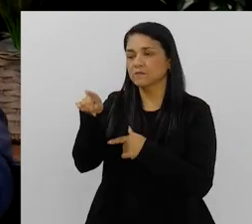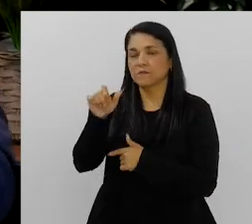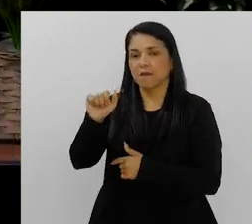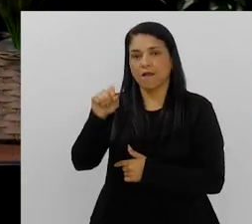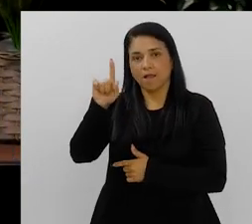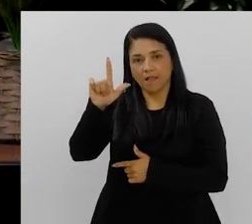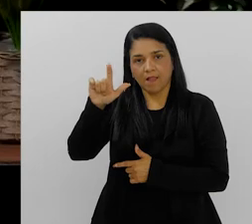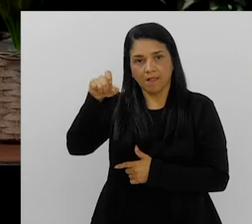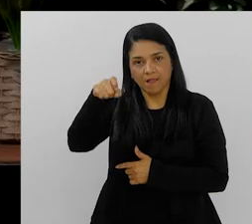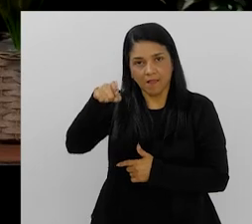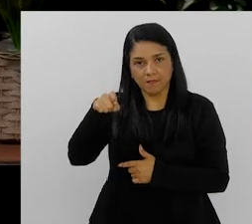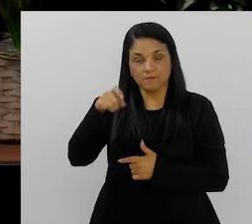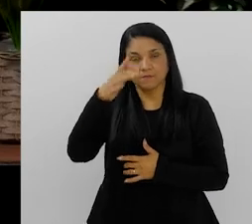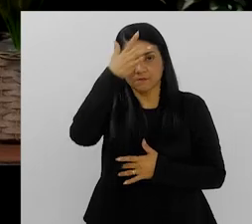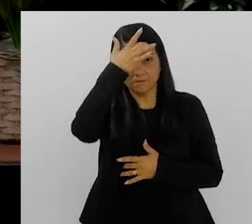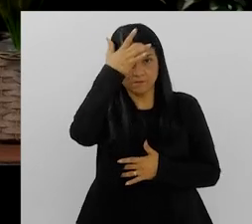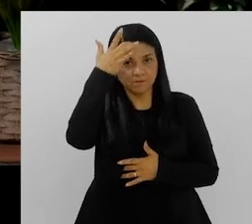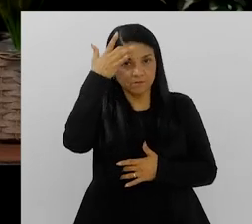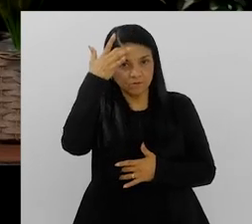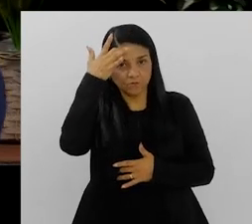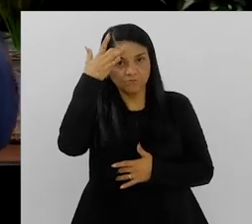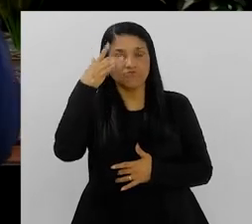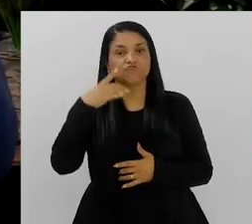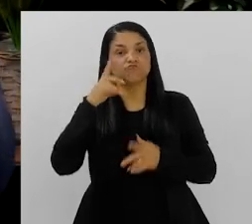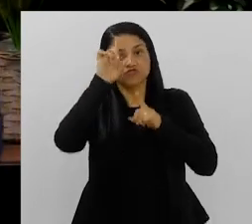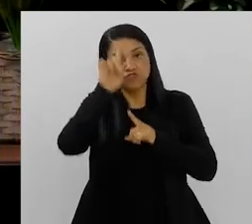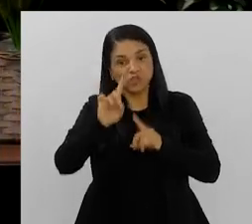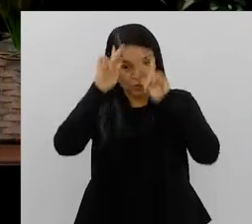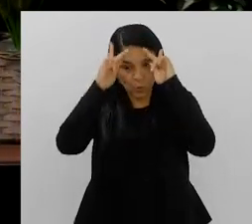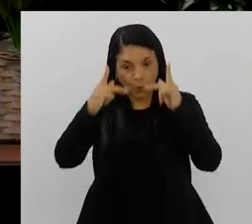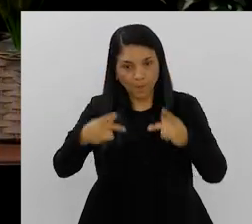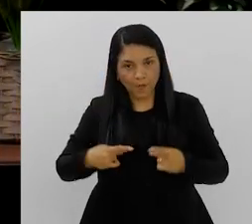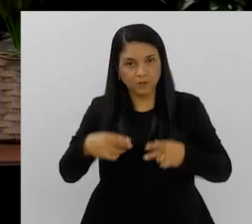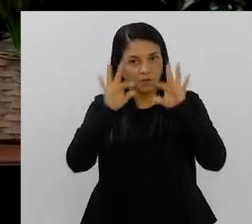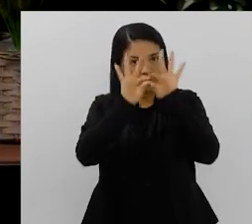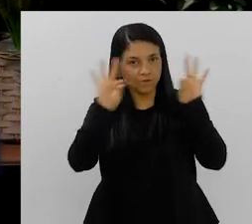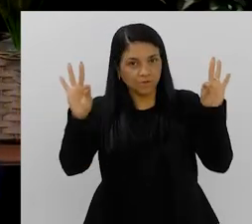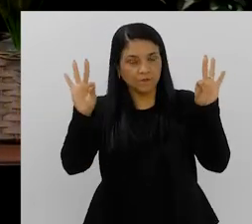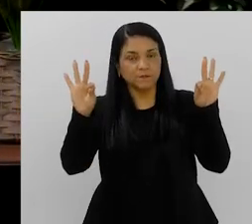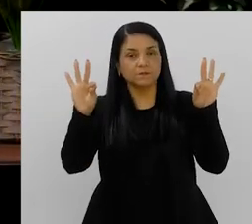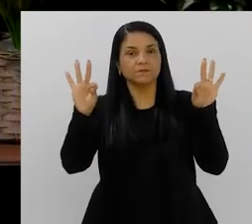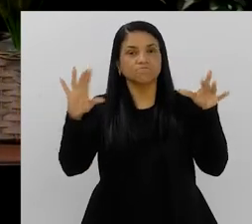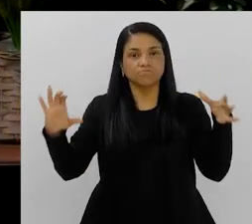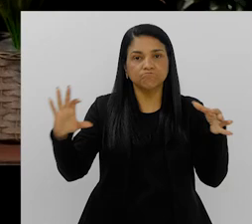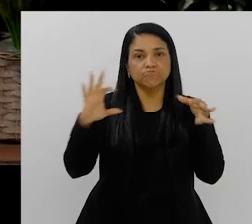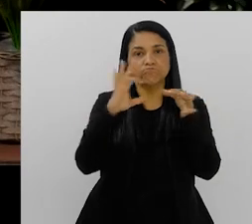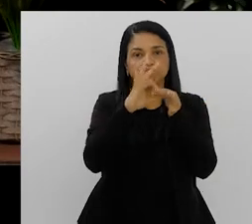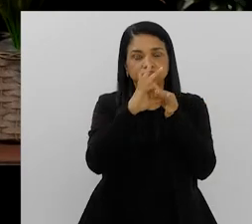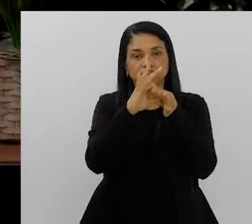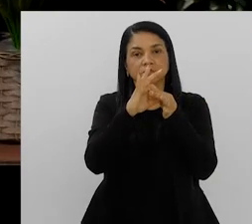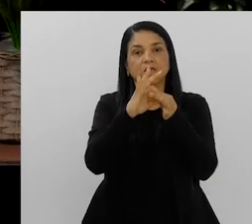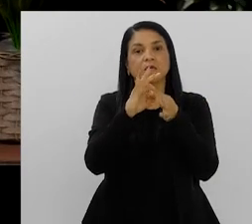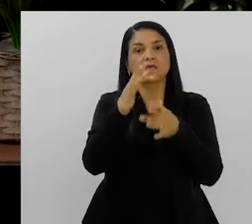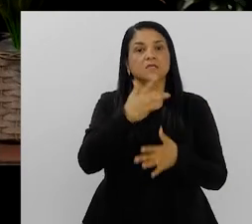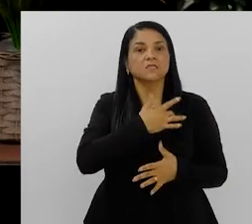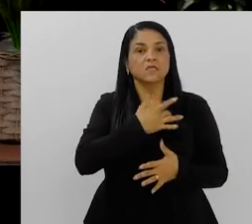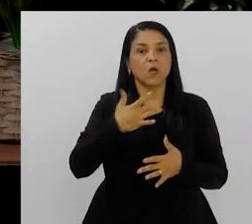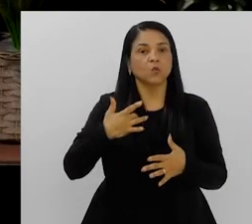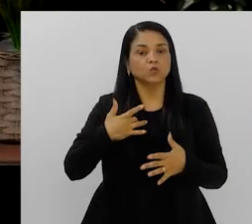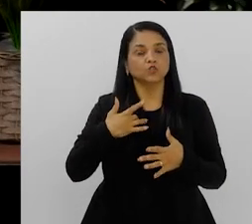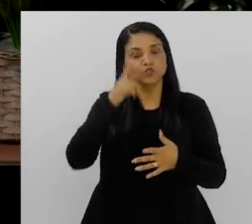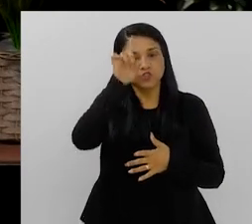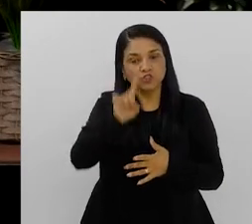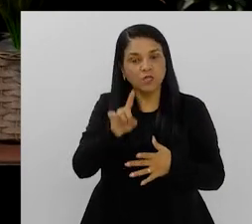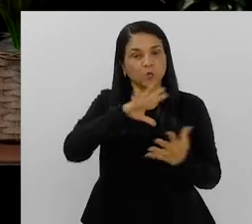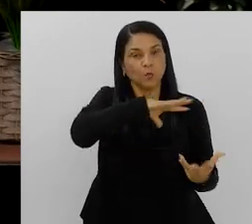então, essa frase, a saúde mental como um direito humano, e ela ser incluída na cobertura da saúde como um